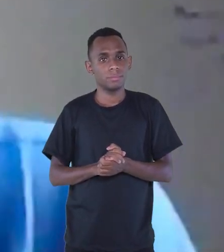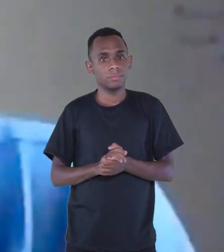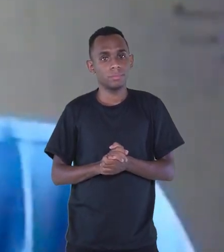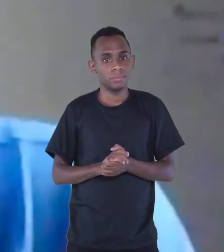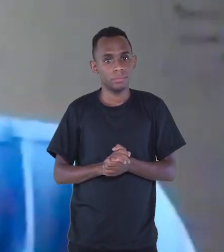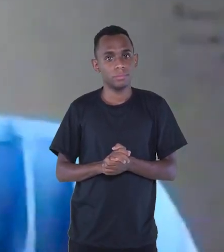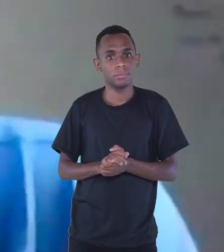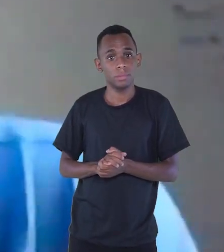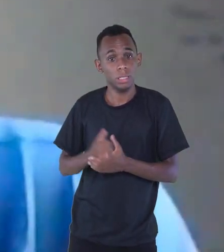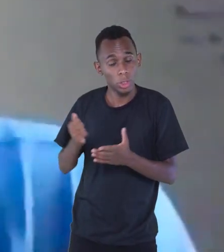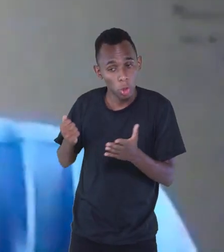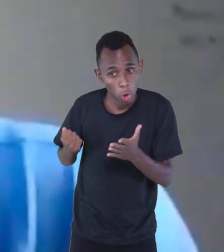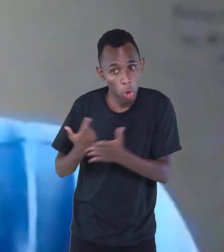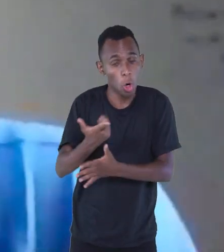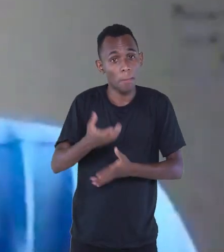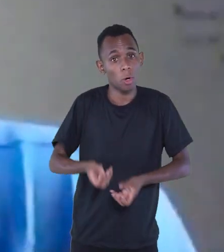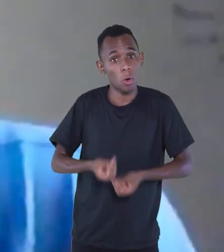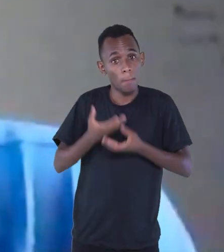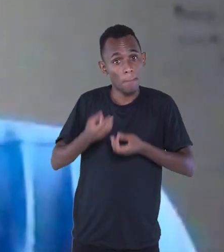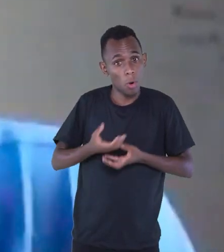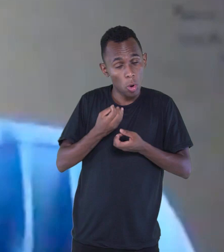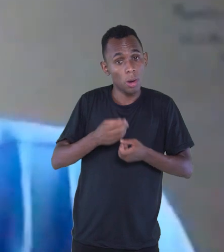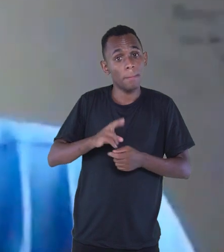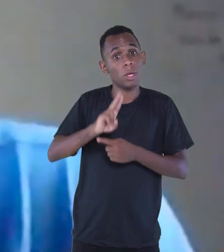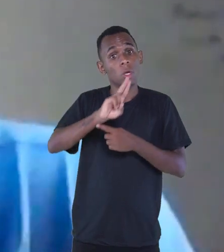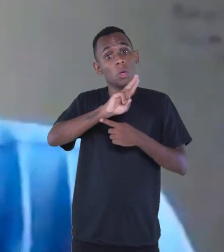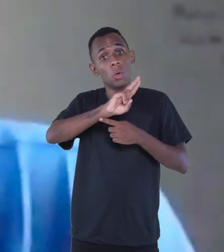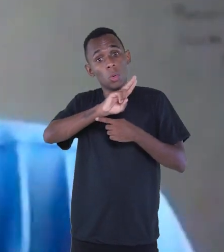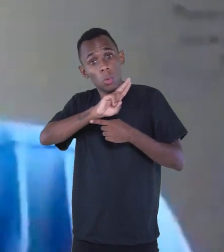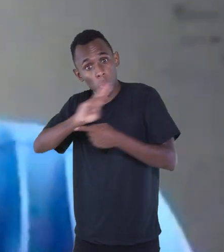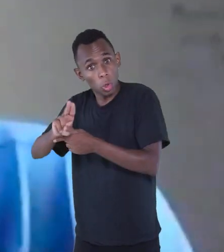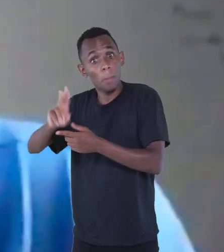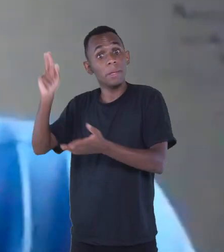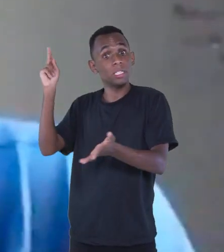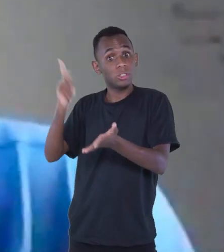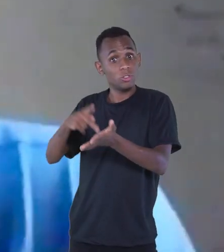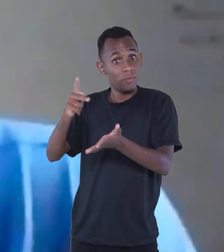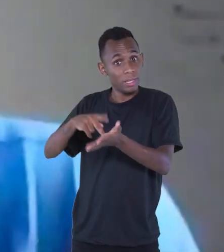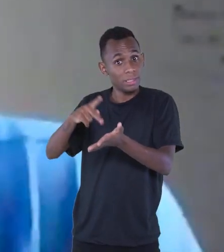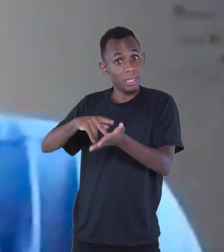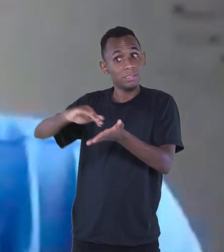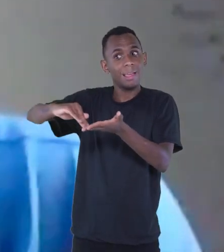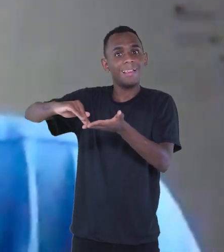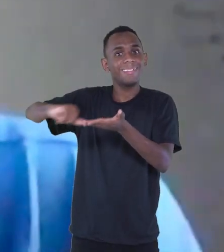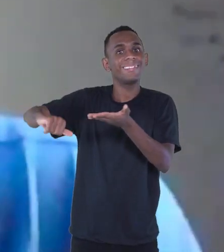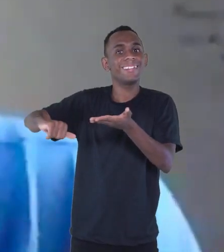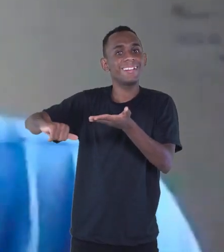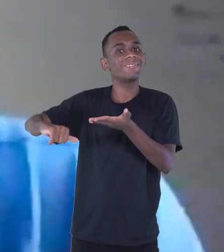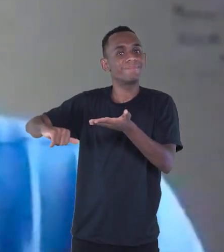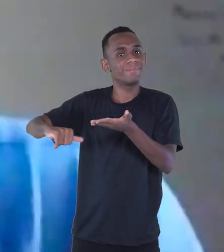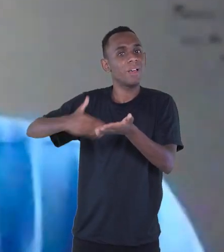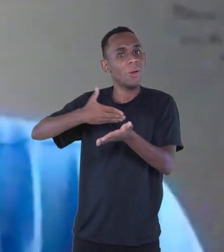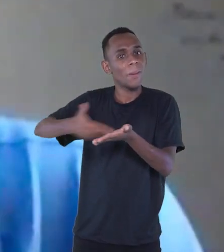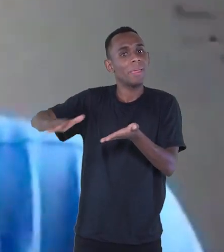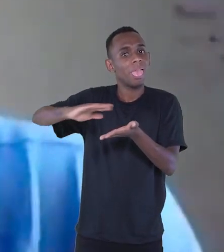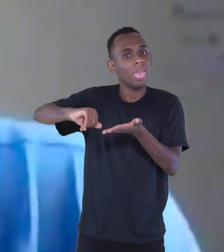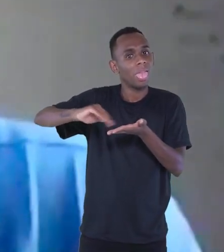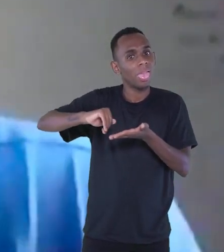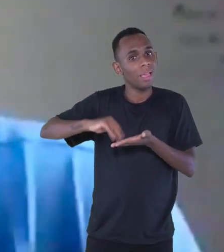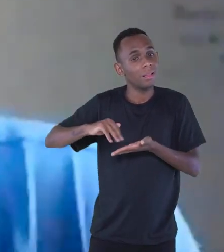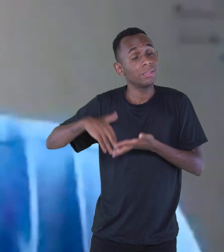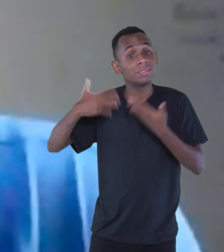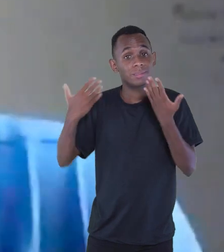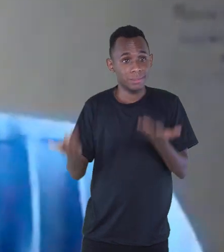o poema e o nome do autor, do verdadeiro poeta, desaparece, começa a desaparecer. E aí,